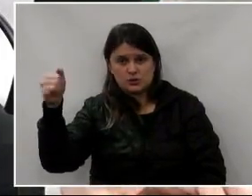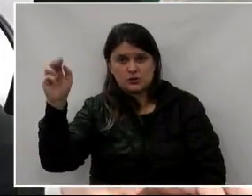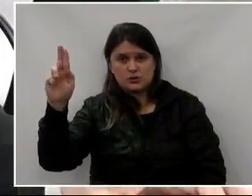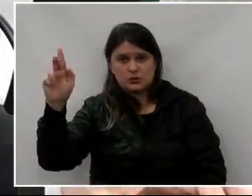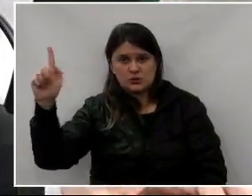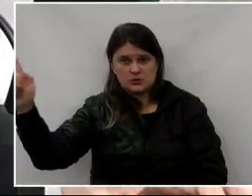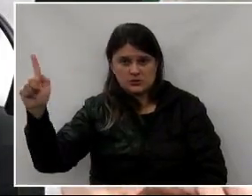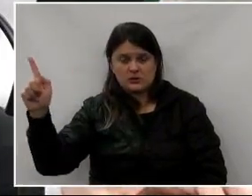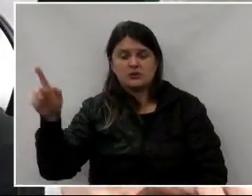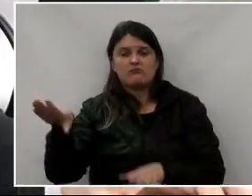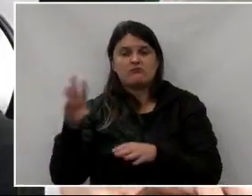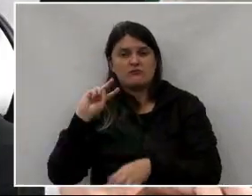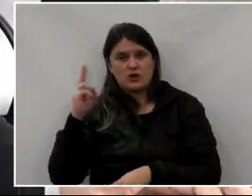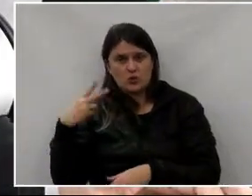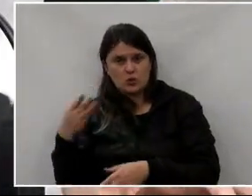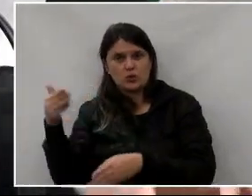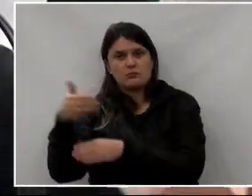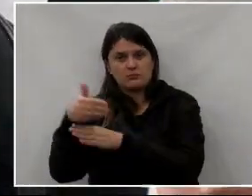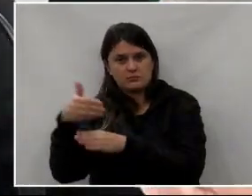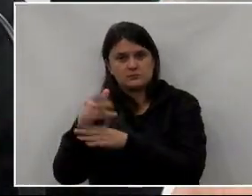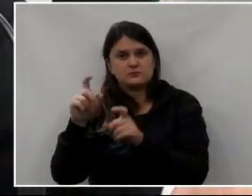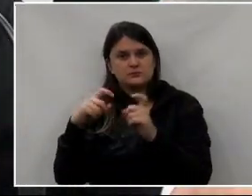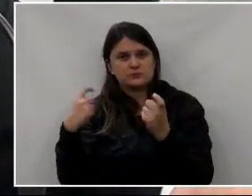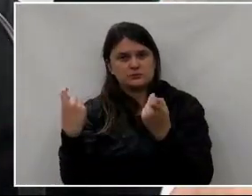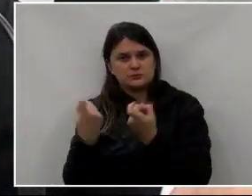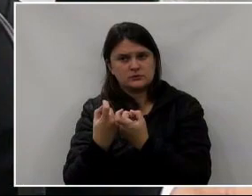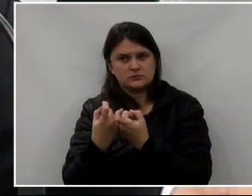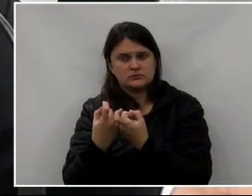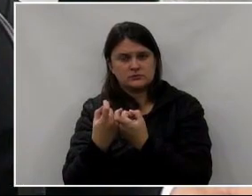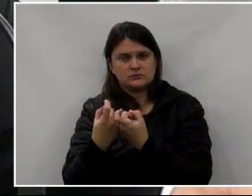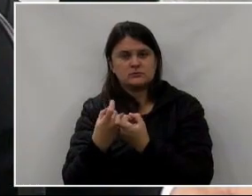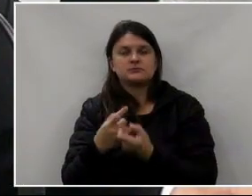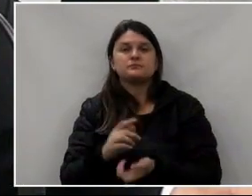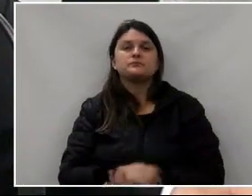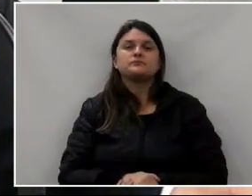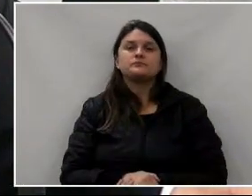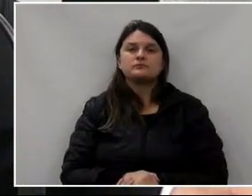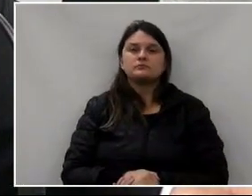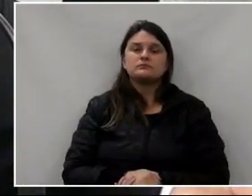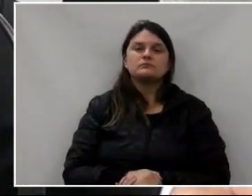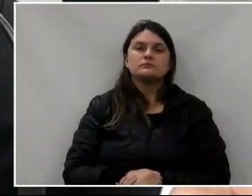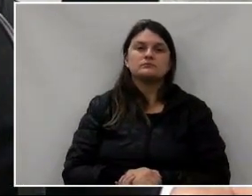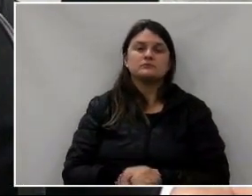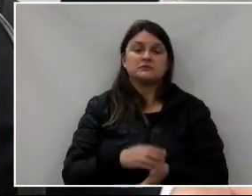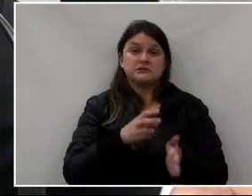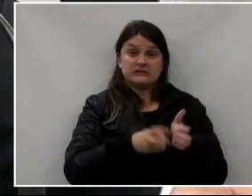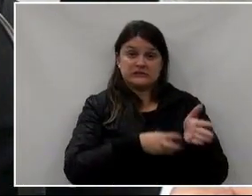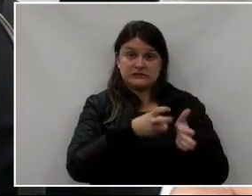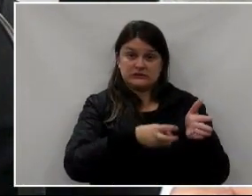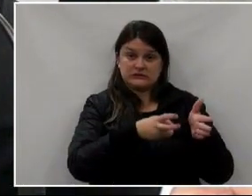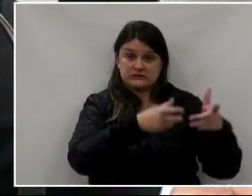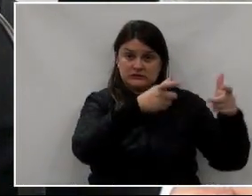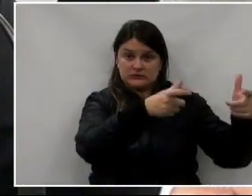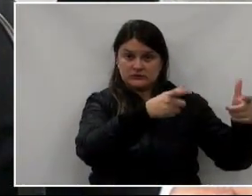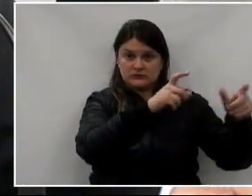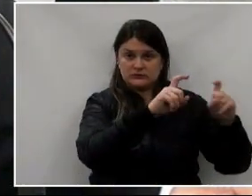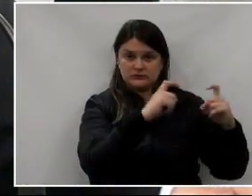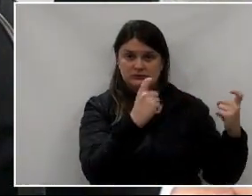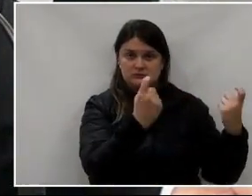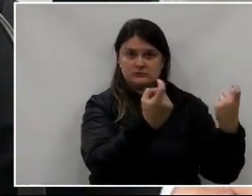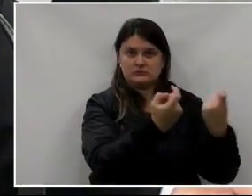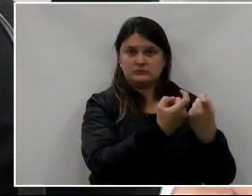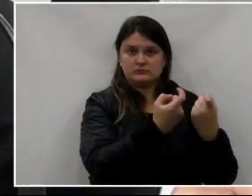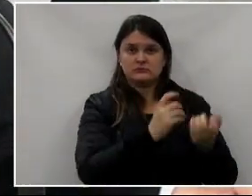vereadores presentes naquelas reuniões. Estivemos também ali na estação, ali no